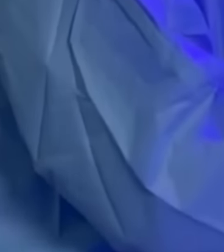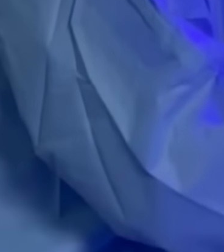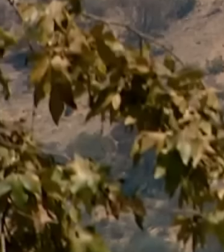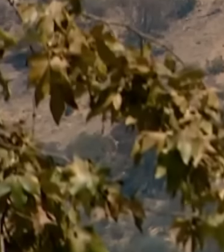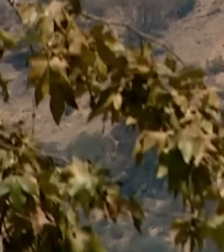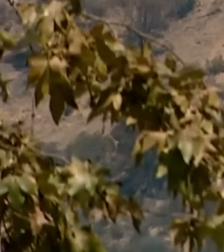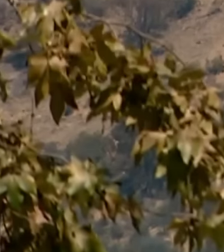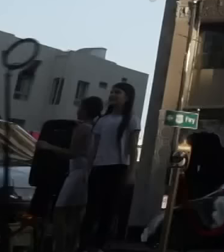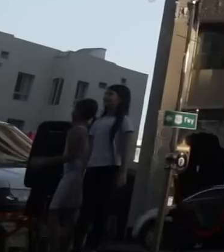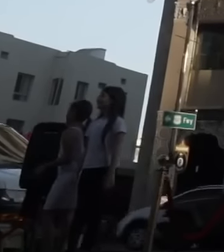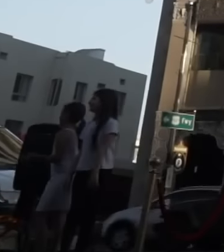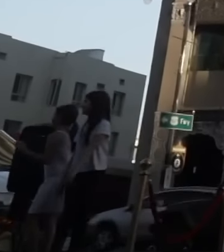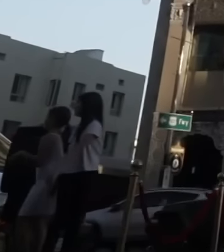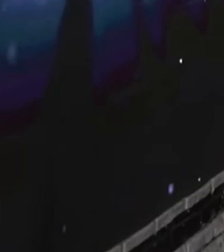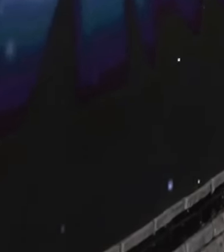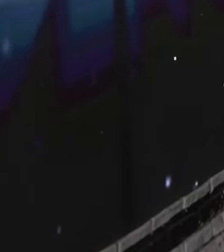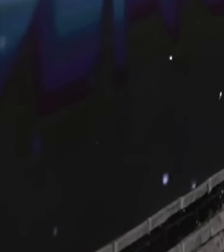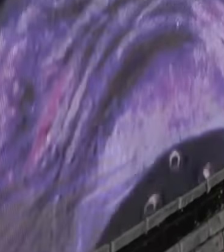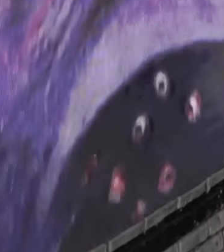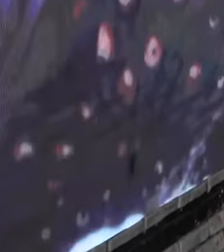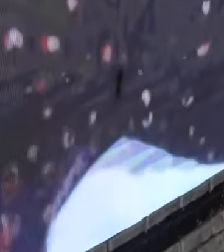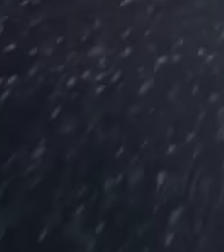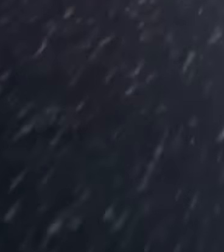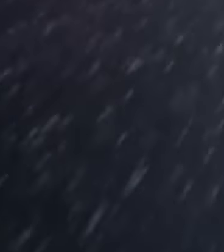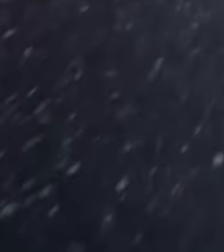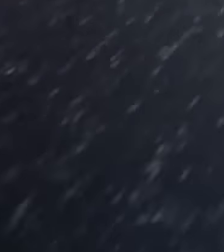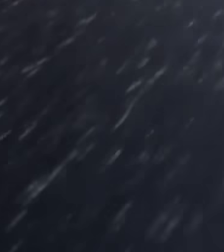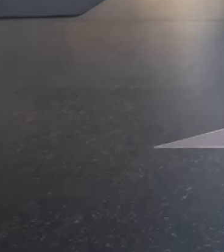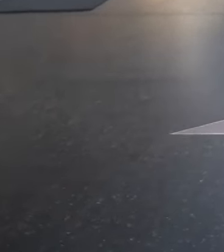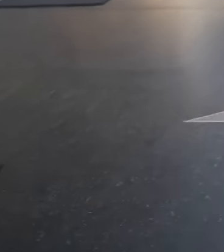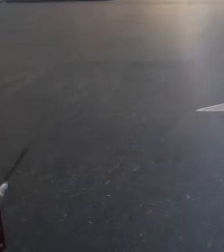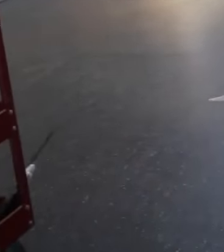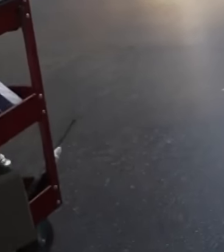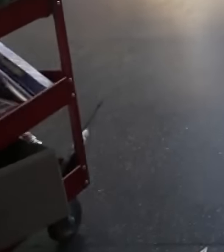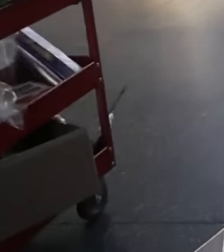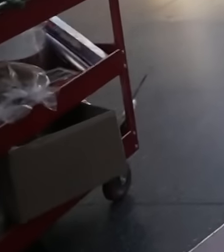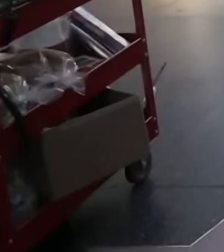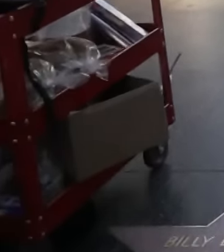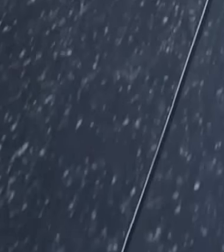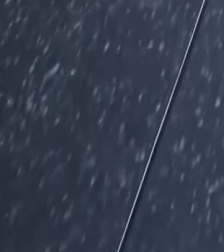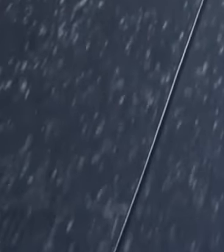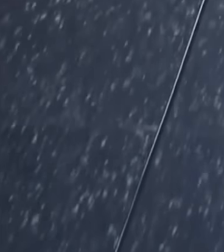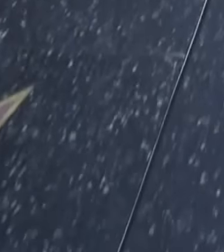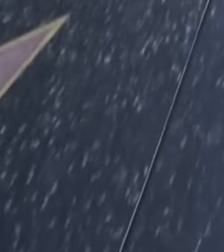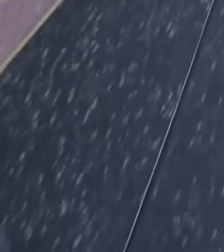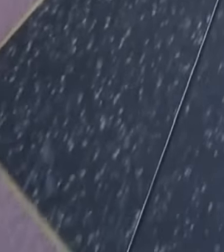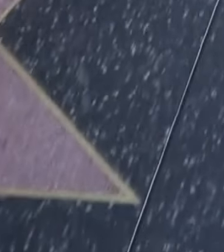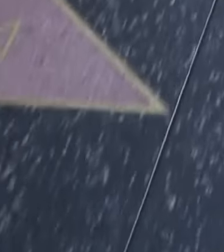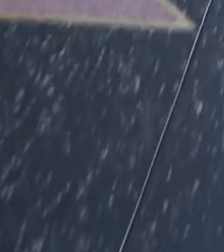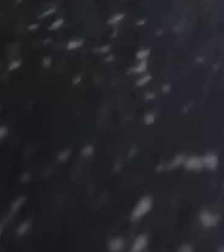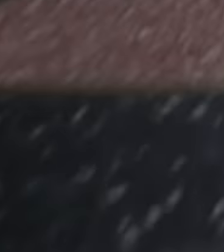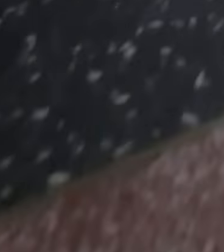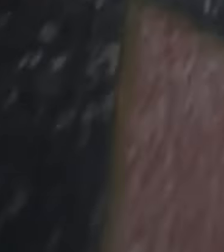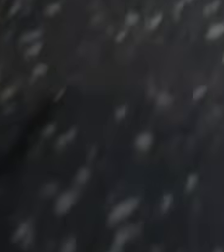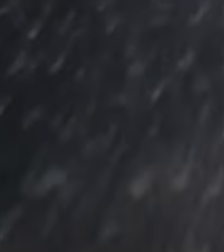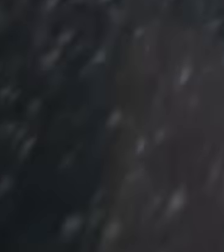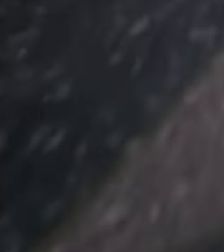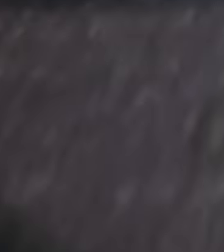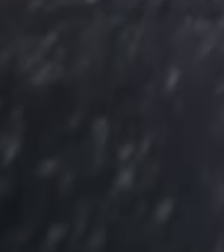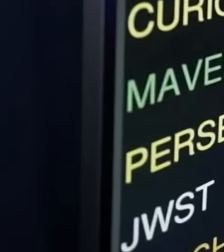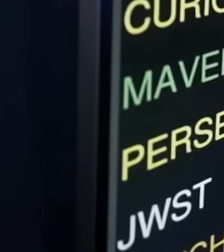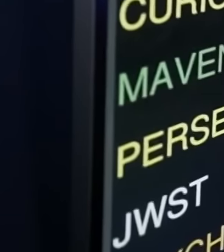minutos. Califórnia, cenário da ficção. Onde um brasileiro caminha pelas estrelas.